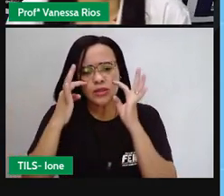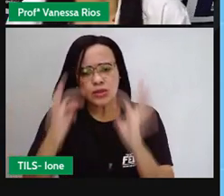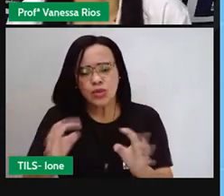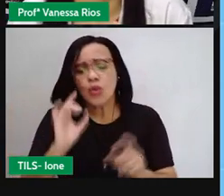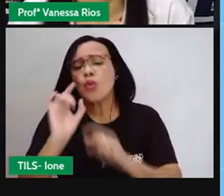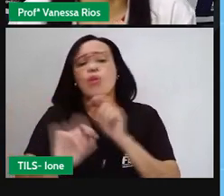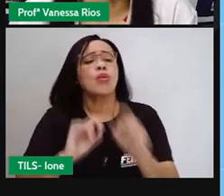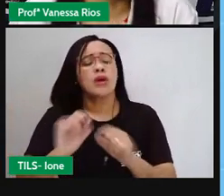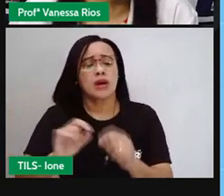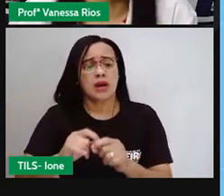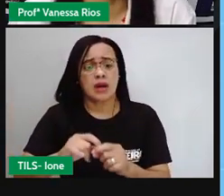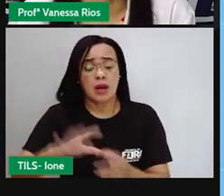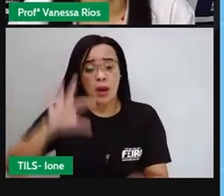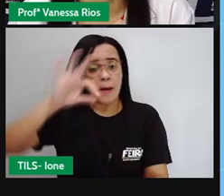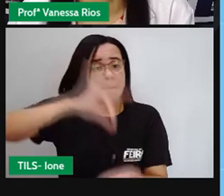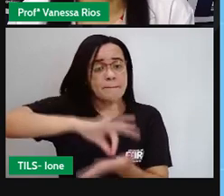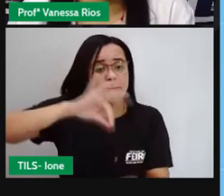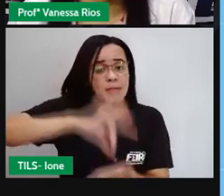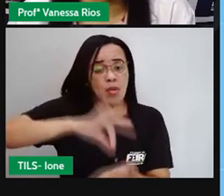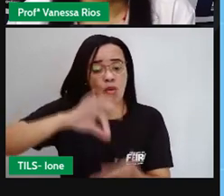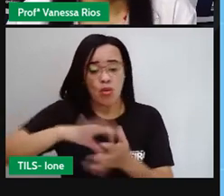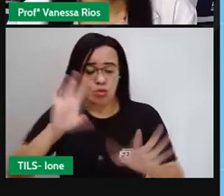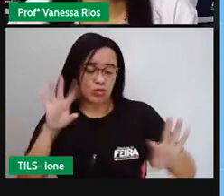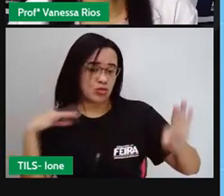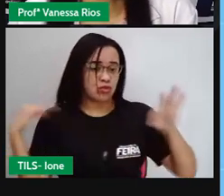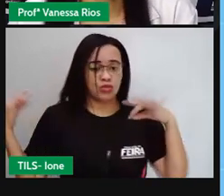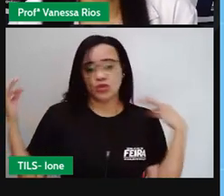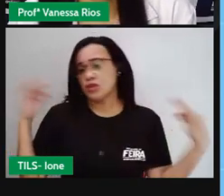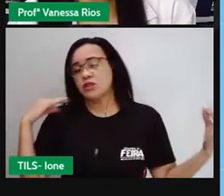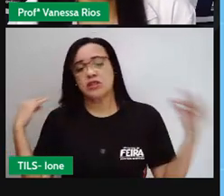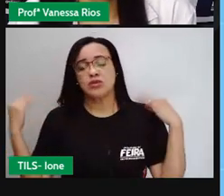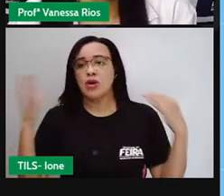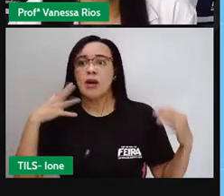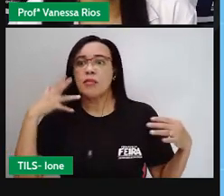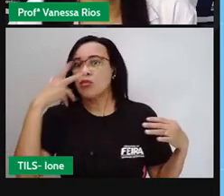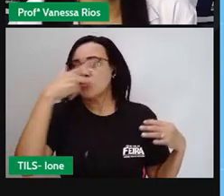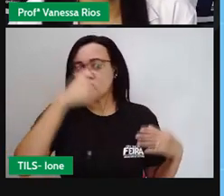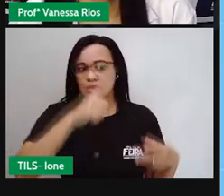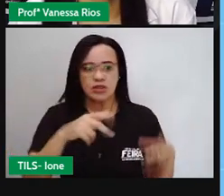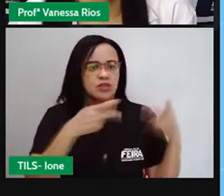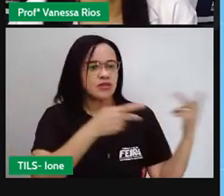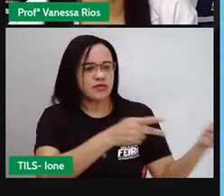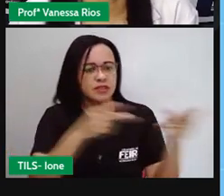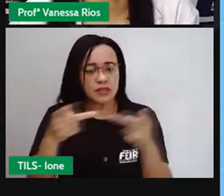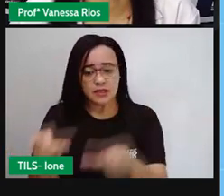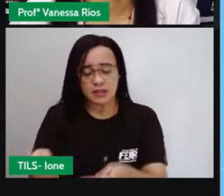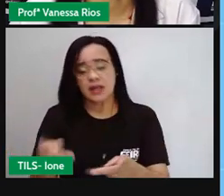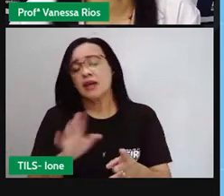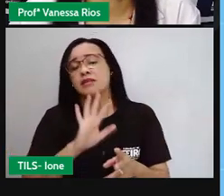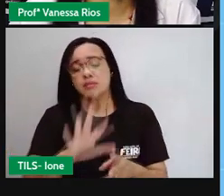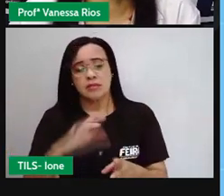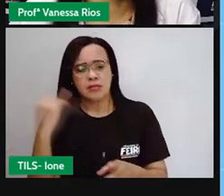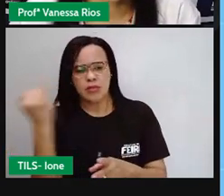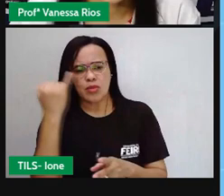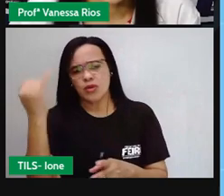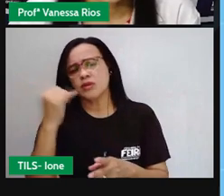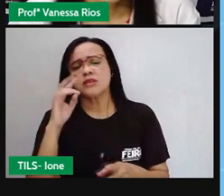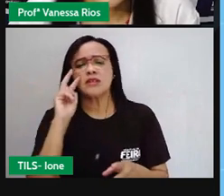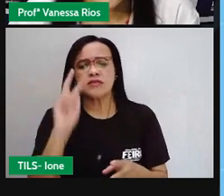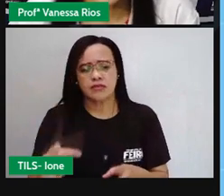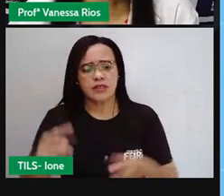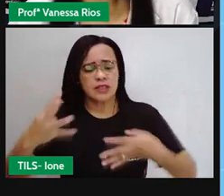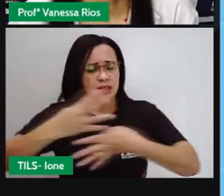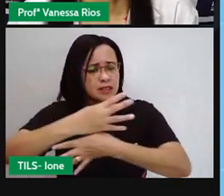coloca sempre aquilo que é bonito, aquilo que é visitado. E é importante a gente observar que a cidade também tem a parte, né?